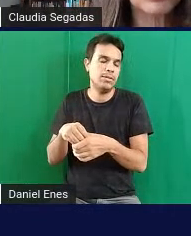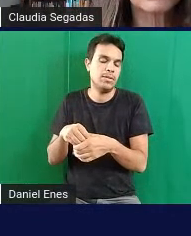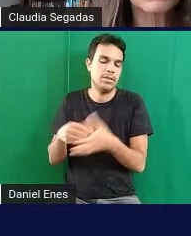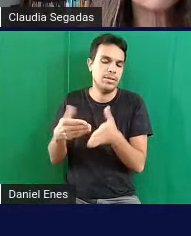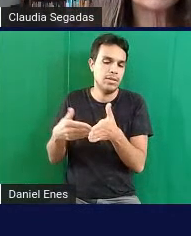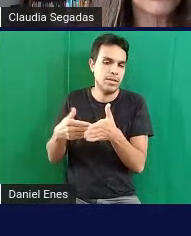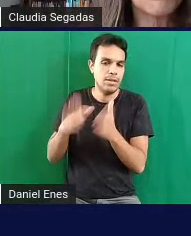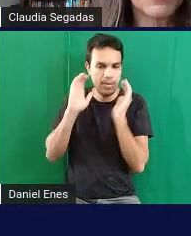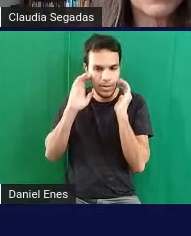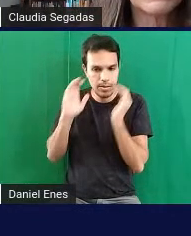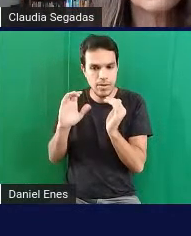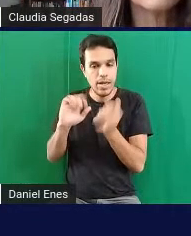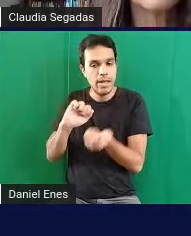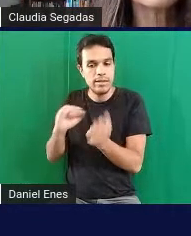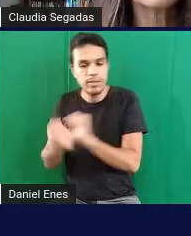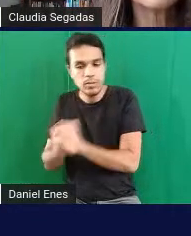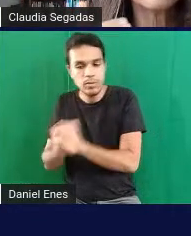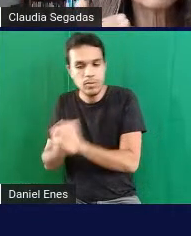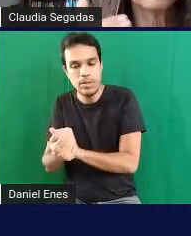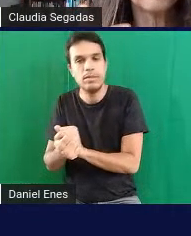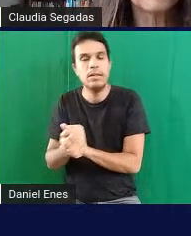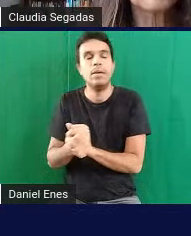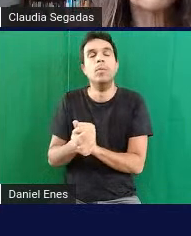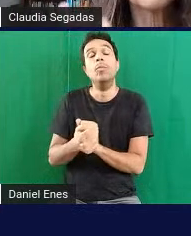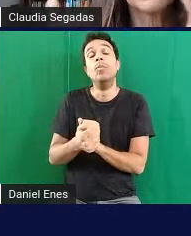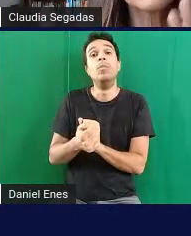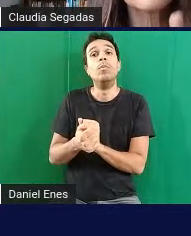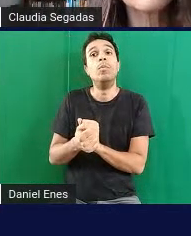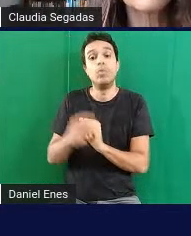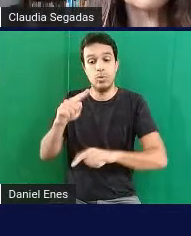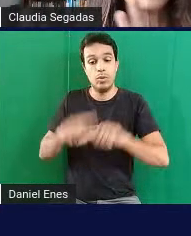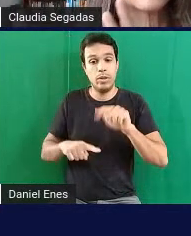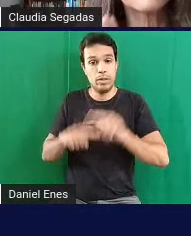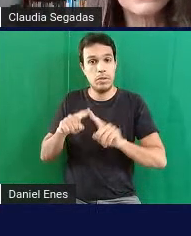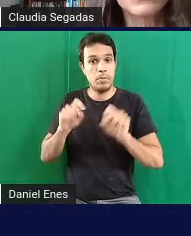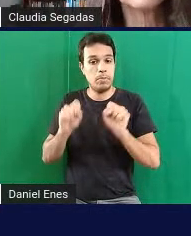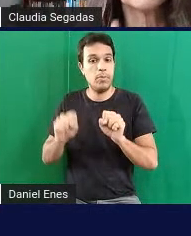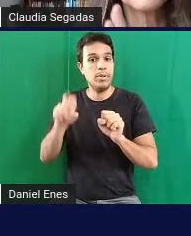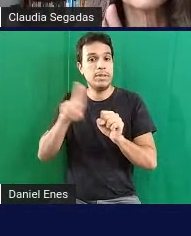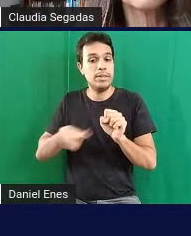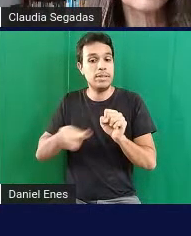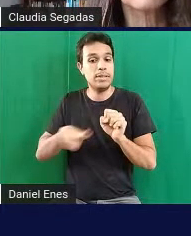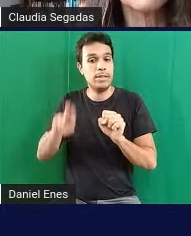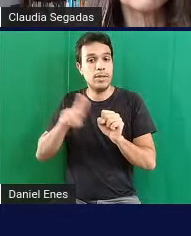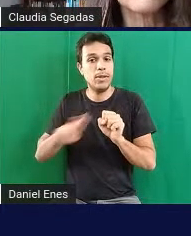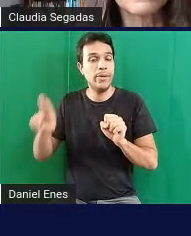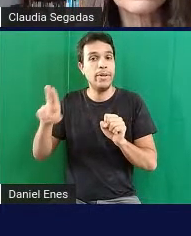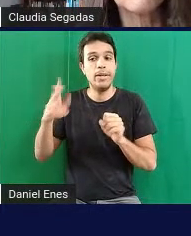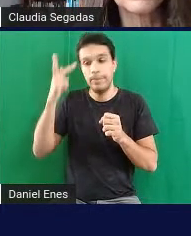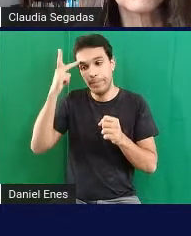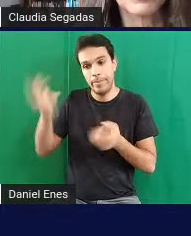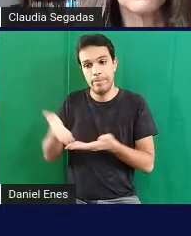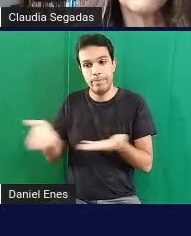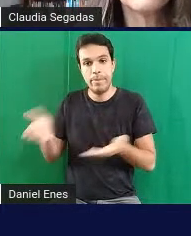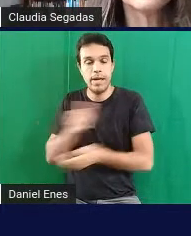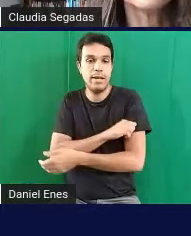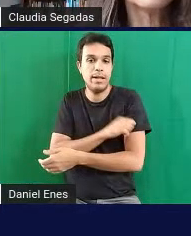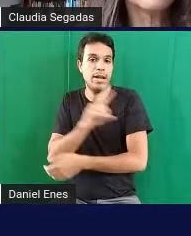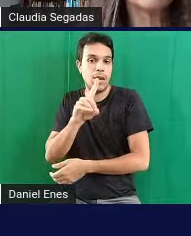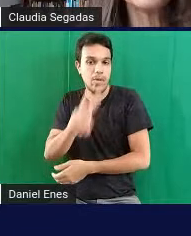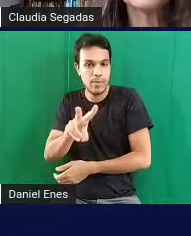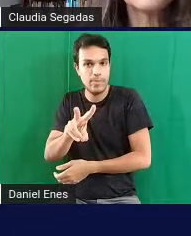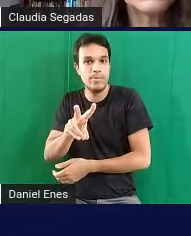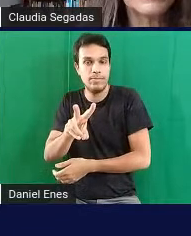adequações de tal forma que esse recurso pudesse ser utilizado para alunos com deficiência visual